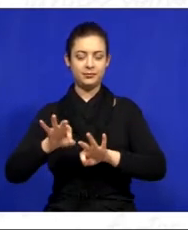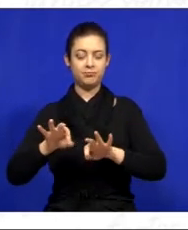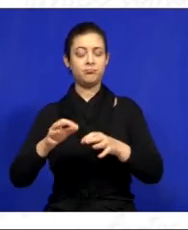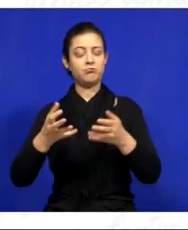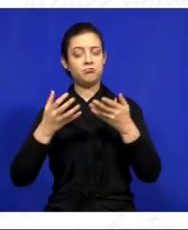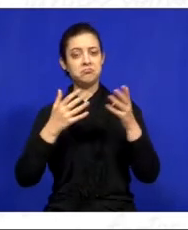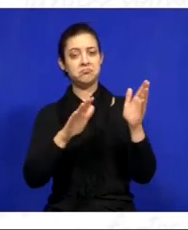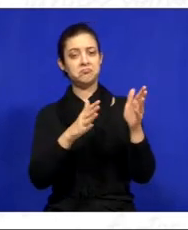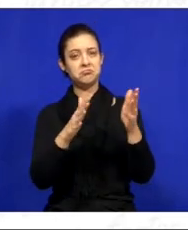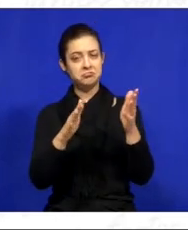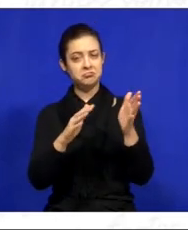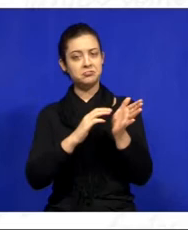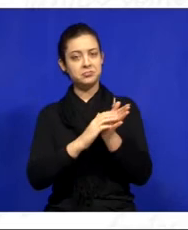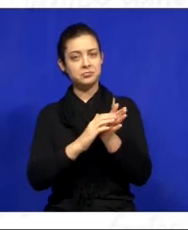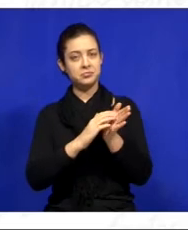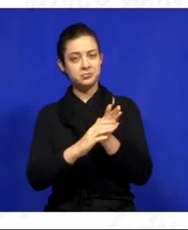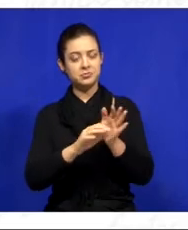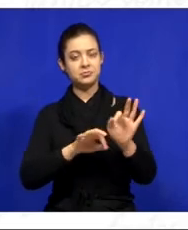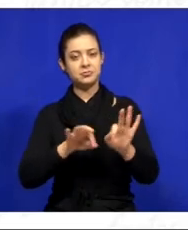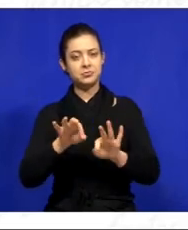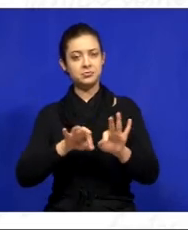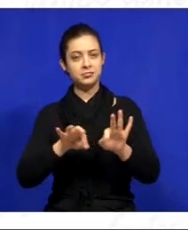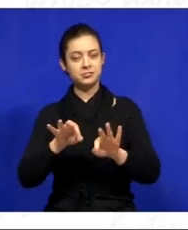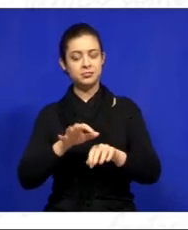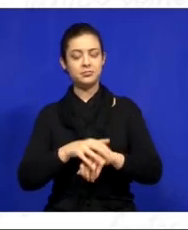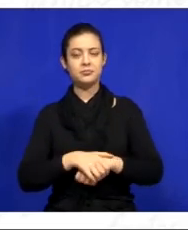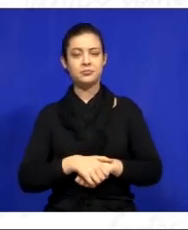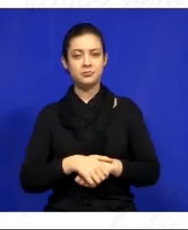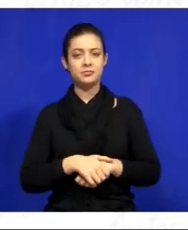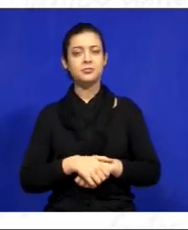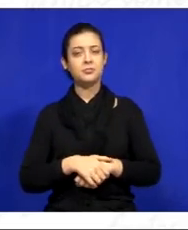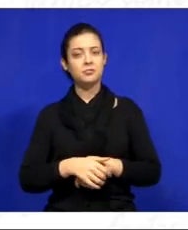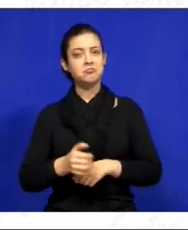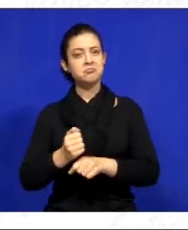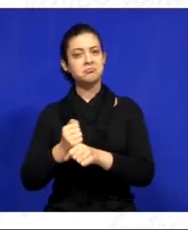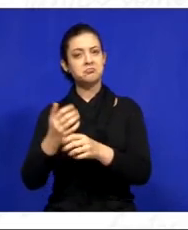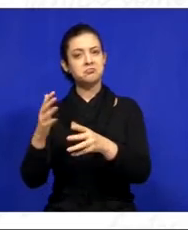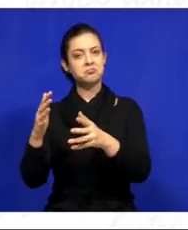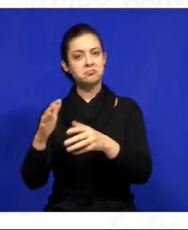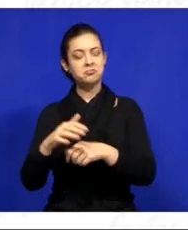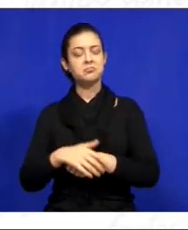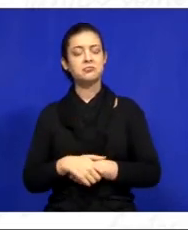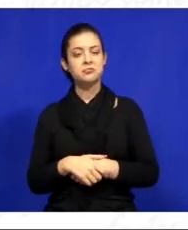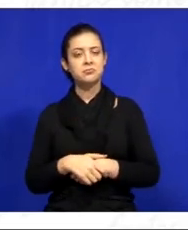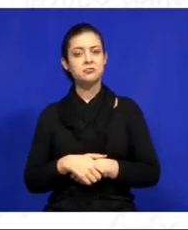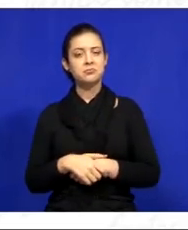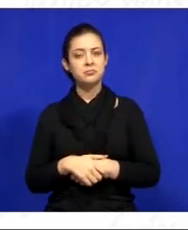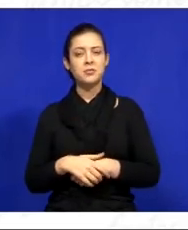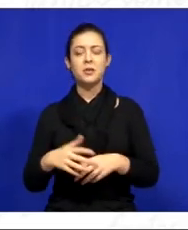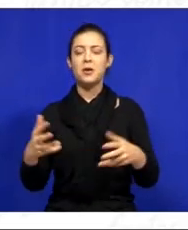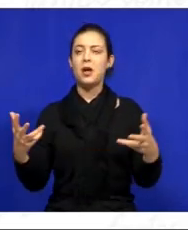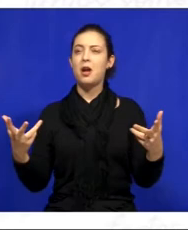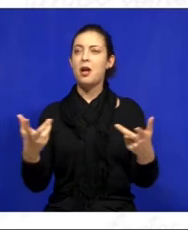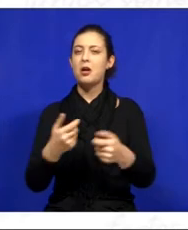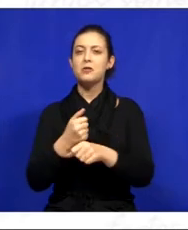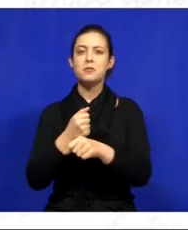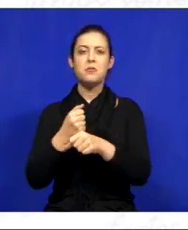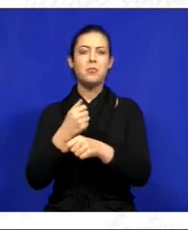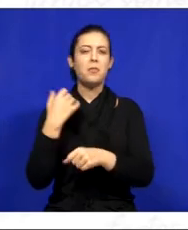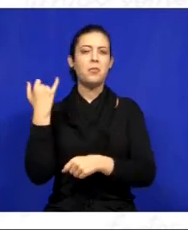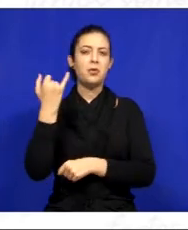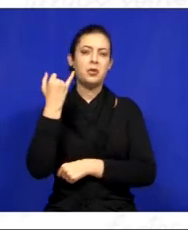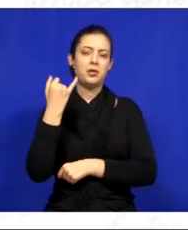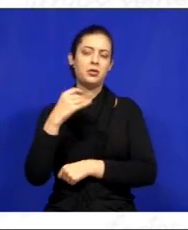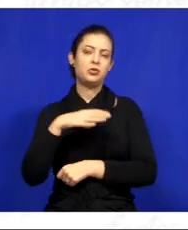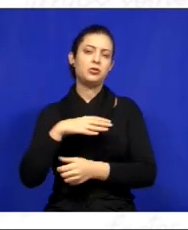nós queremos parabenizar a Secretaria de Planejamento por mais esta obra de tão grande importância para a